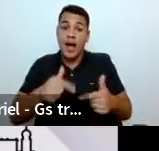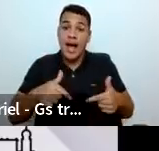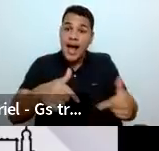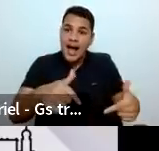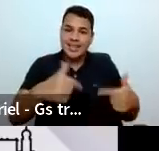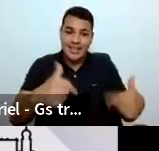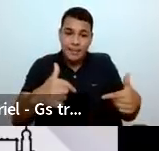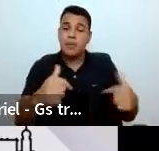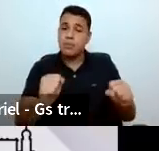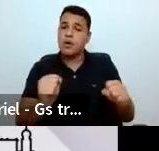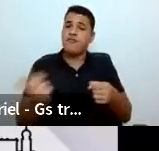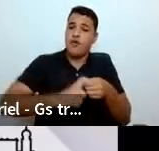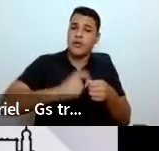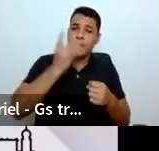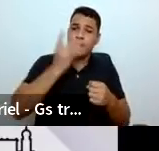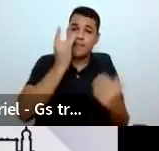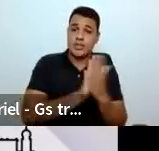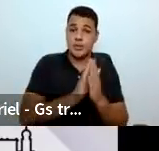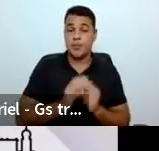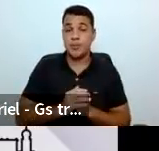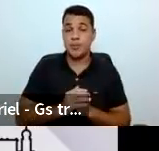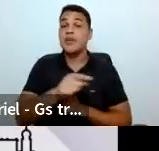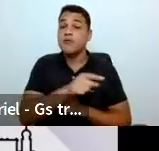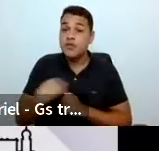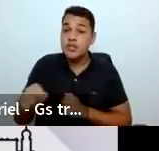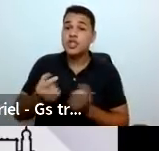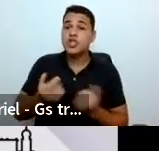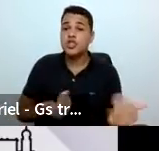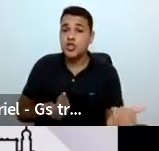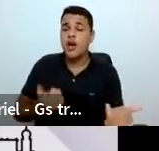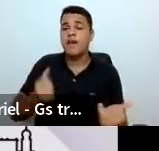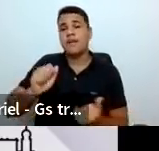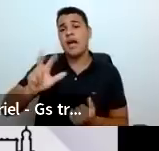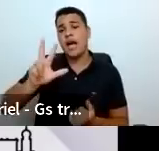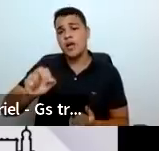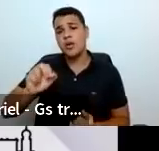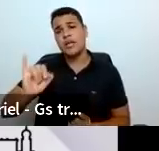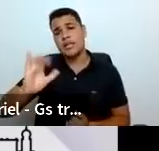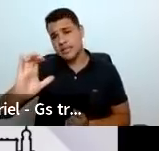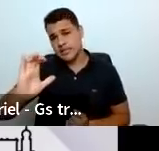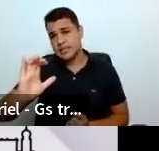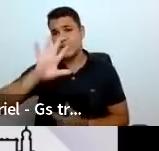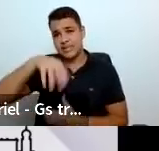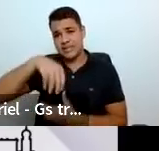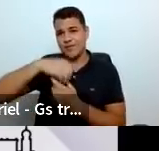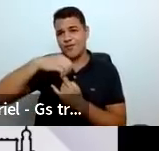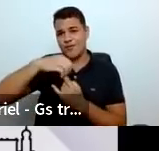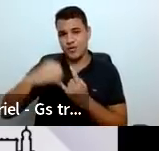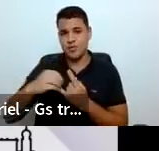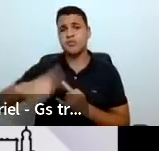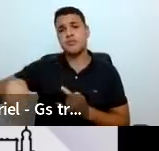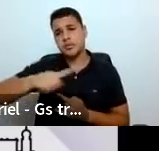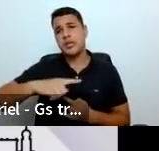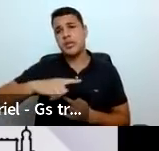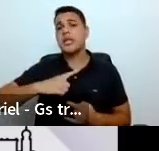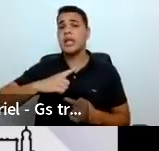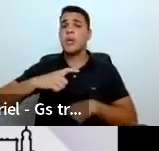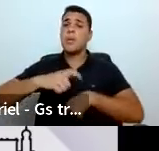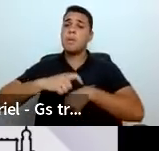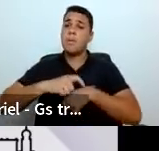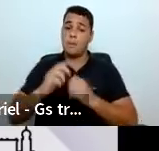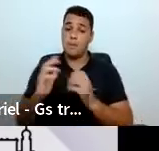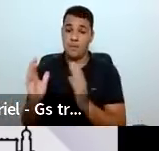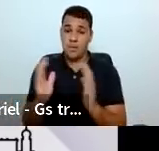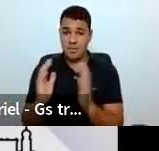E vocês, jovens, estudantes, alunos de Iniciação Científica da nossa instituição, tem aí um momento que vai ser